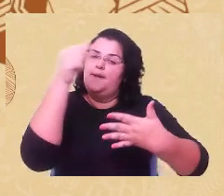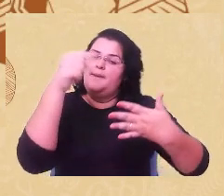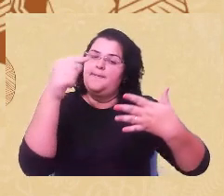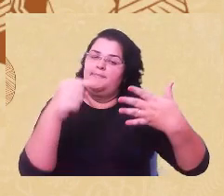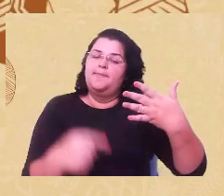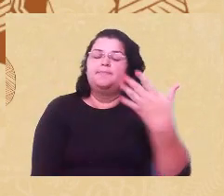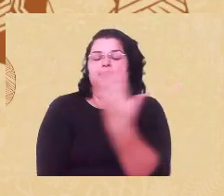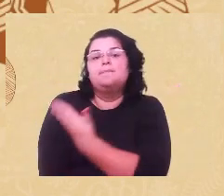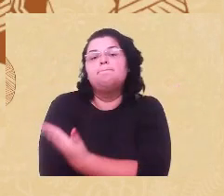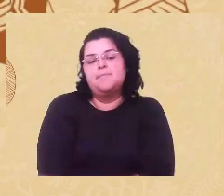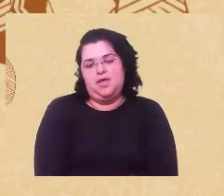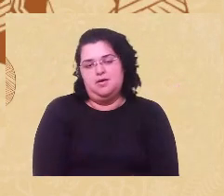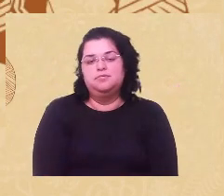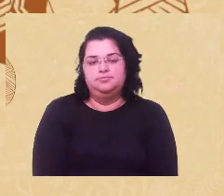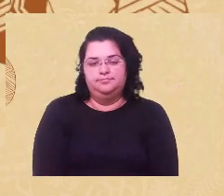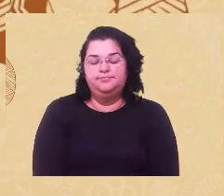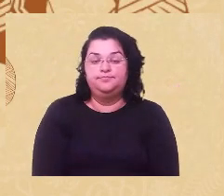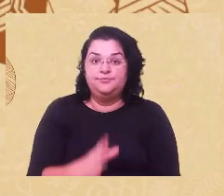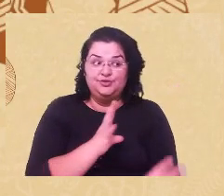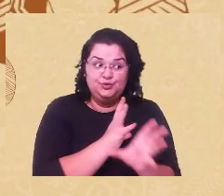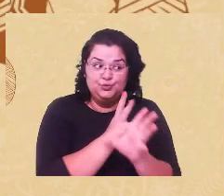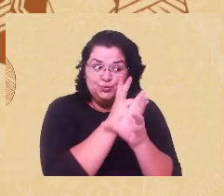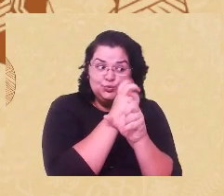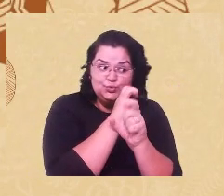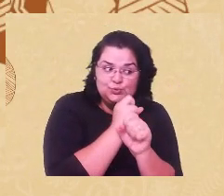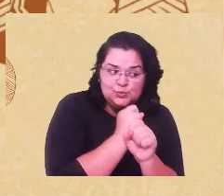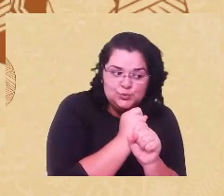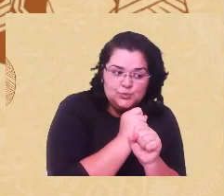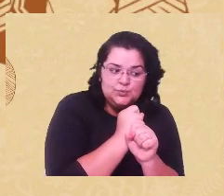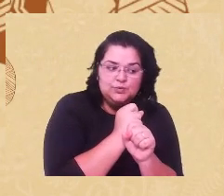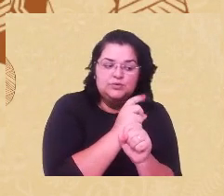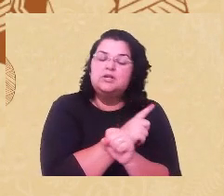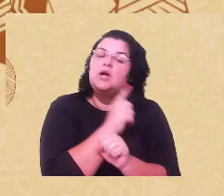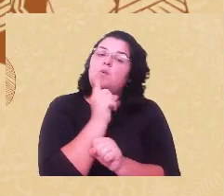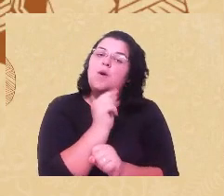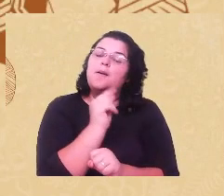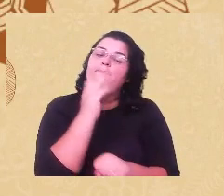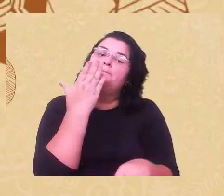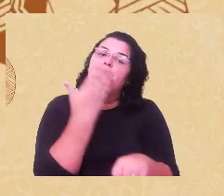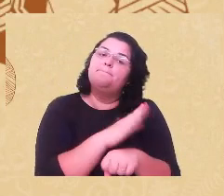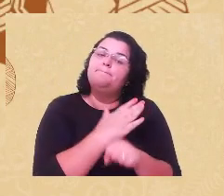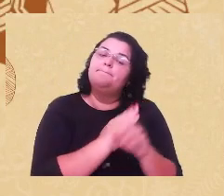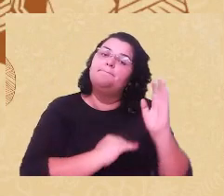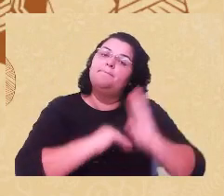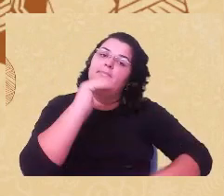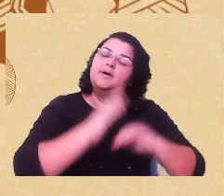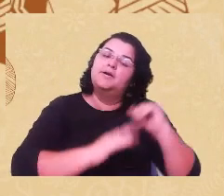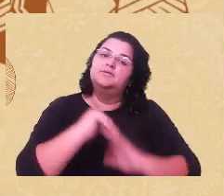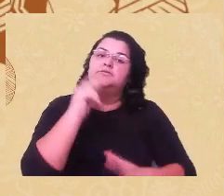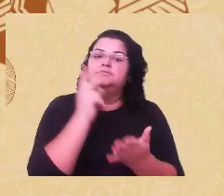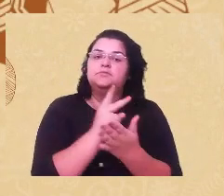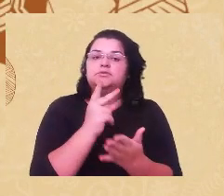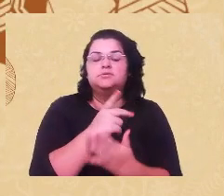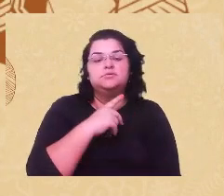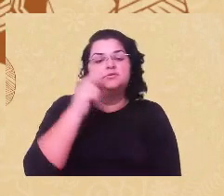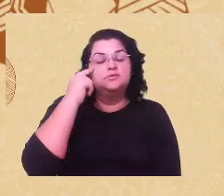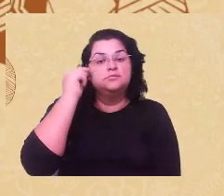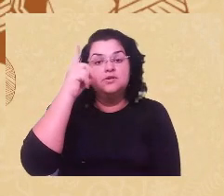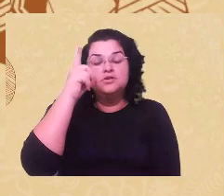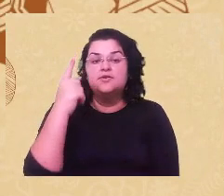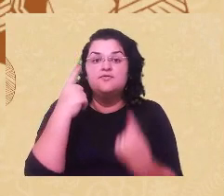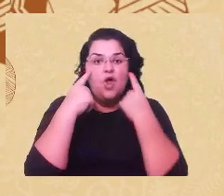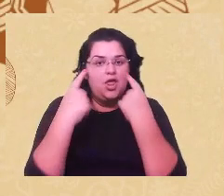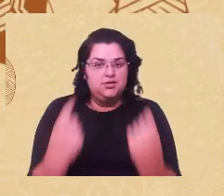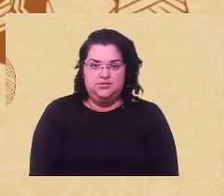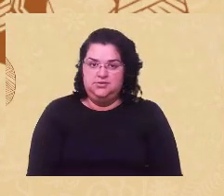O lado escuro oculto, ele está relegado justamente às práticas de coerção e de máxima violência, então é como